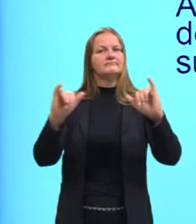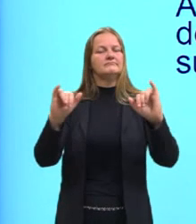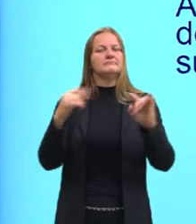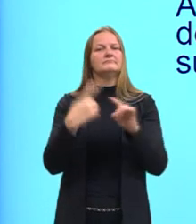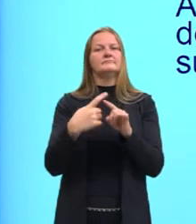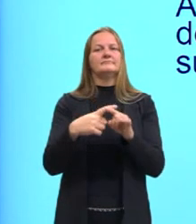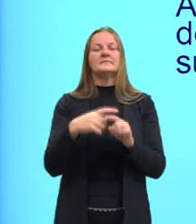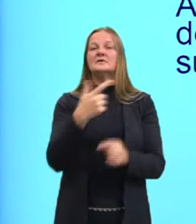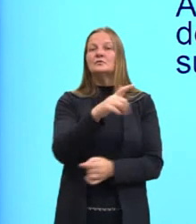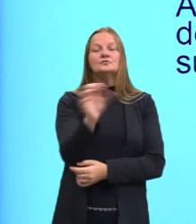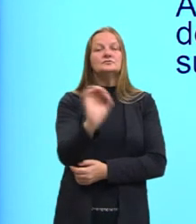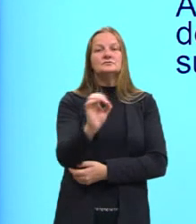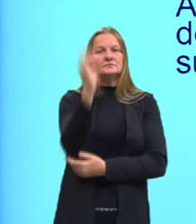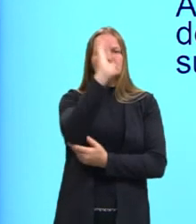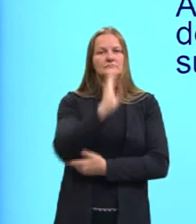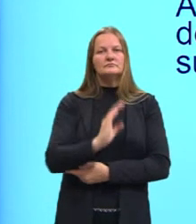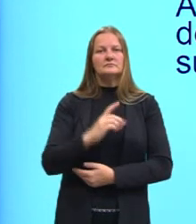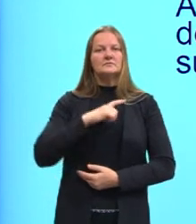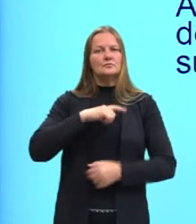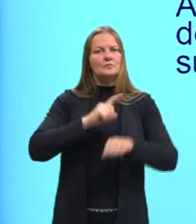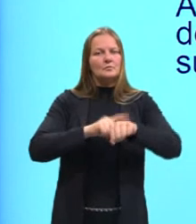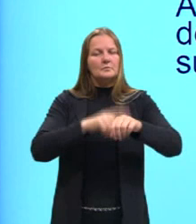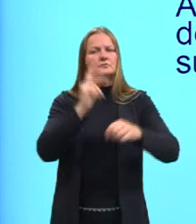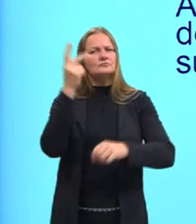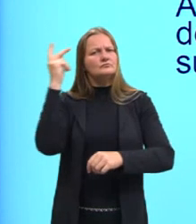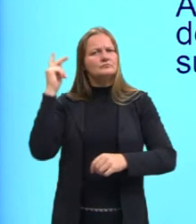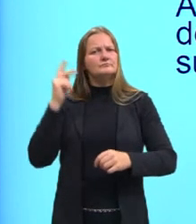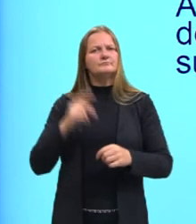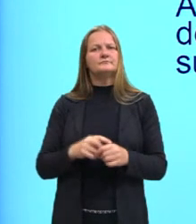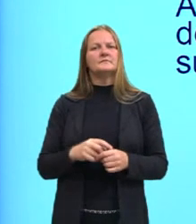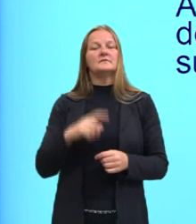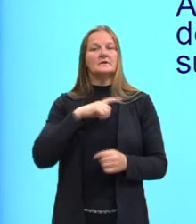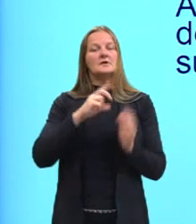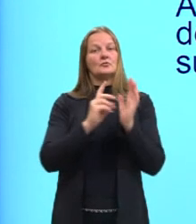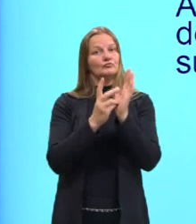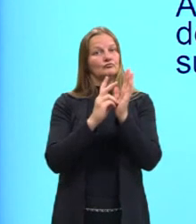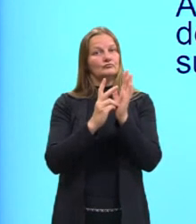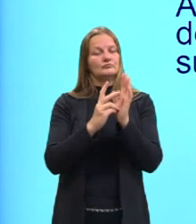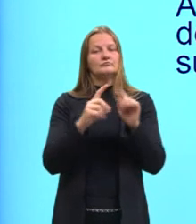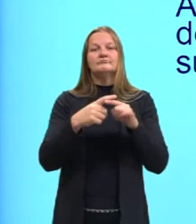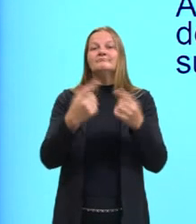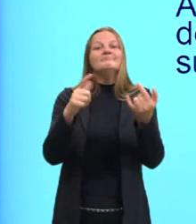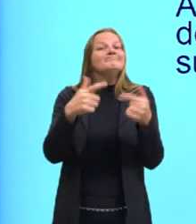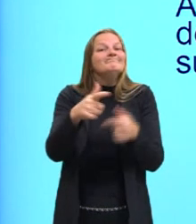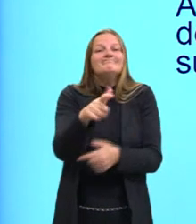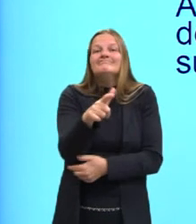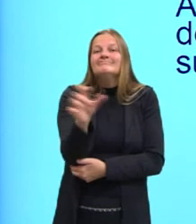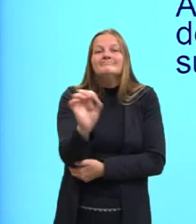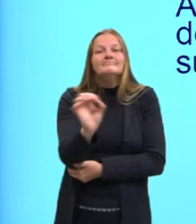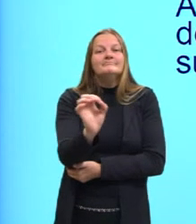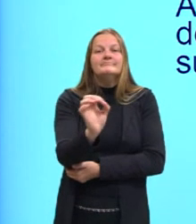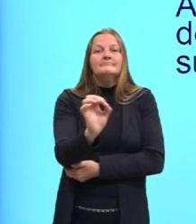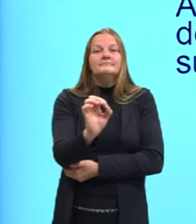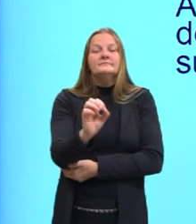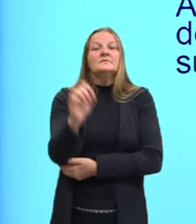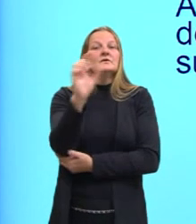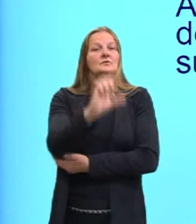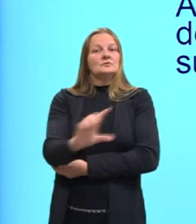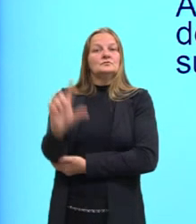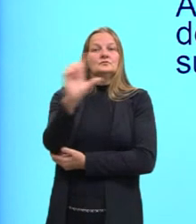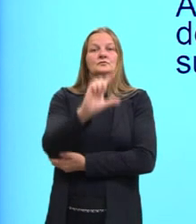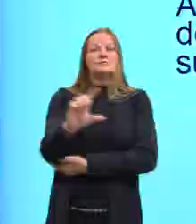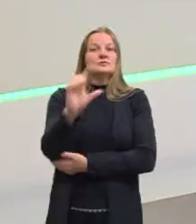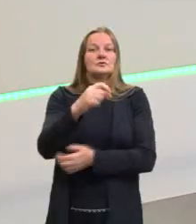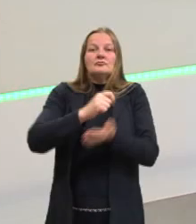tínhamos no Brasil, nessa época, apesar de já termos os nativos, nós não tínhamos uma literatura